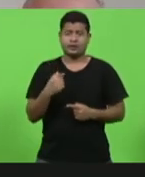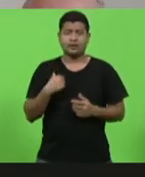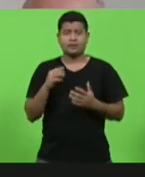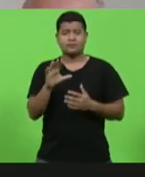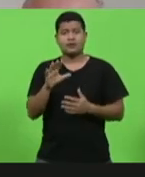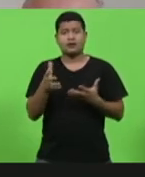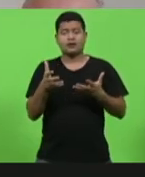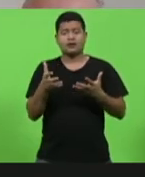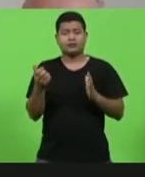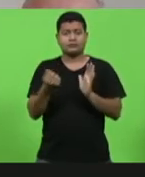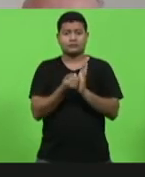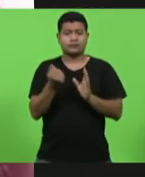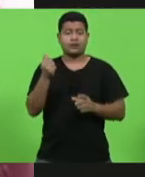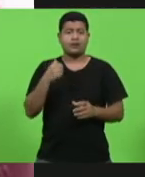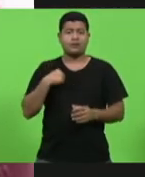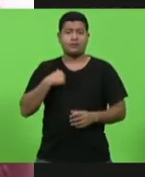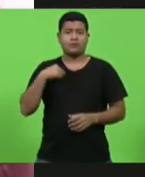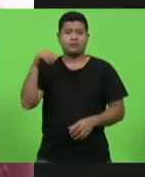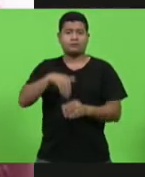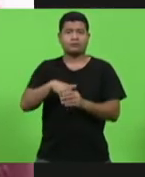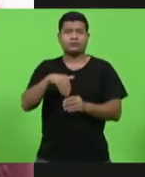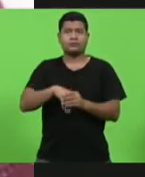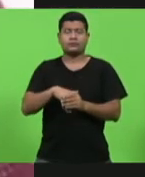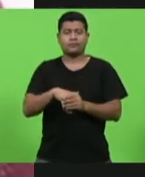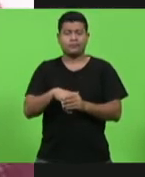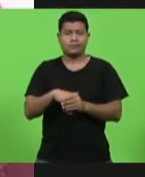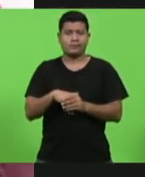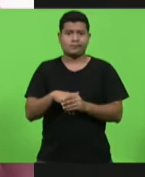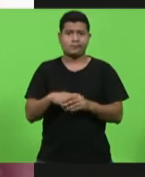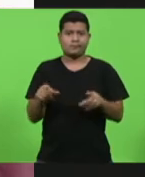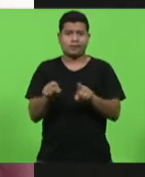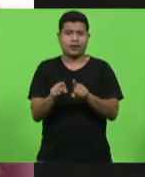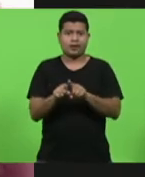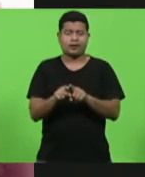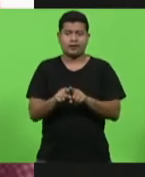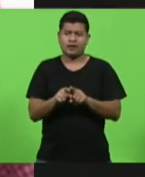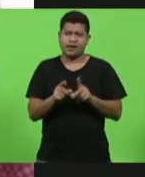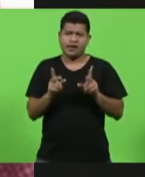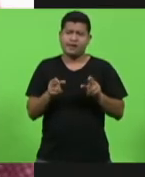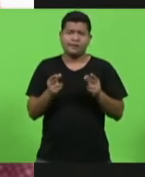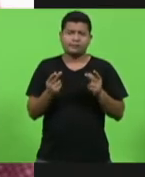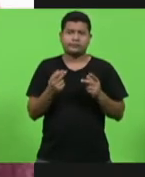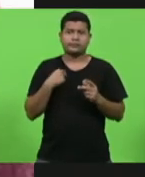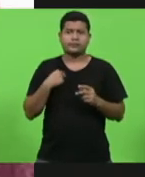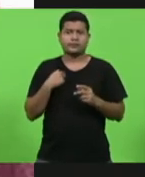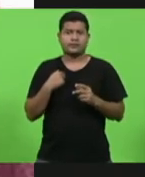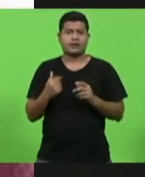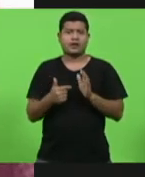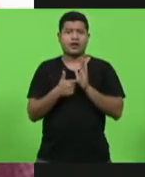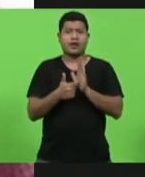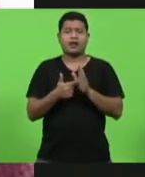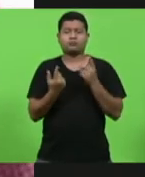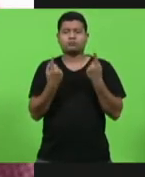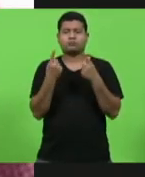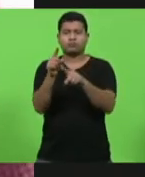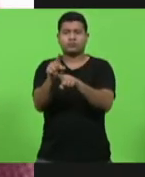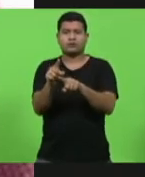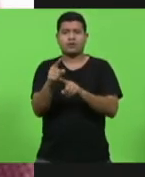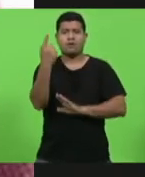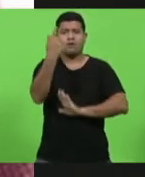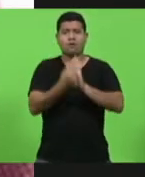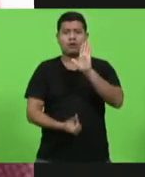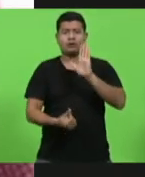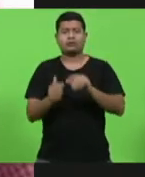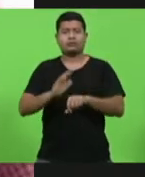voto e eu diria a nossa nota de repúdio à questão orçamentária do governo